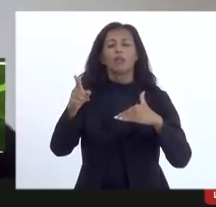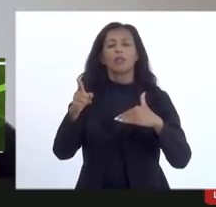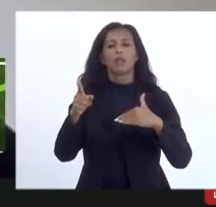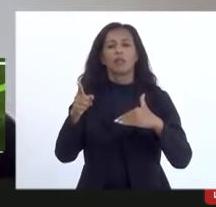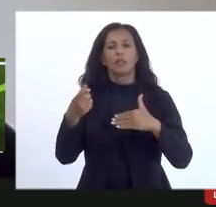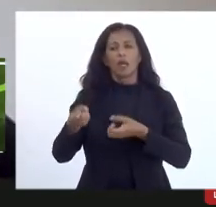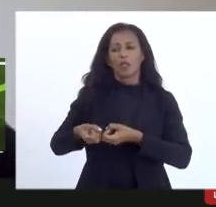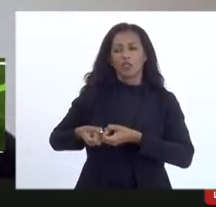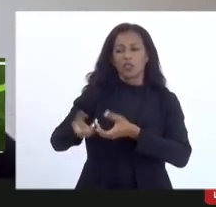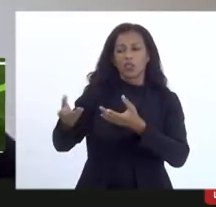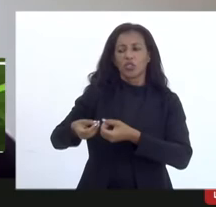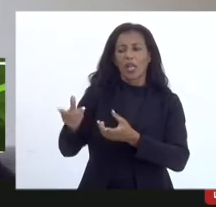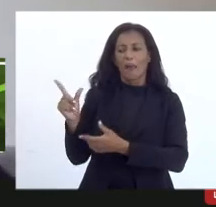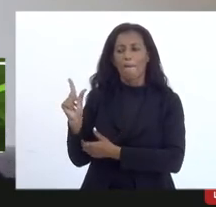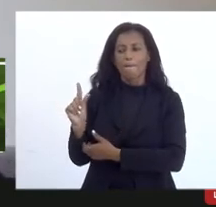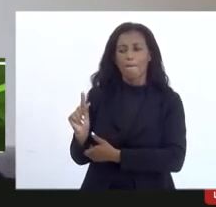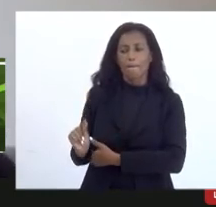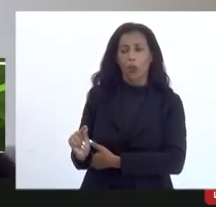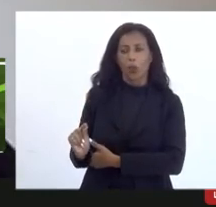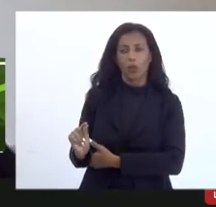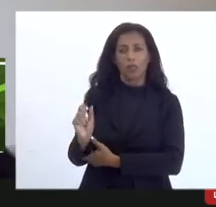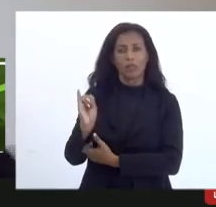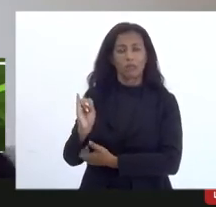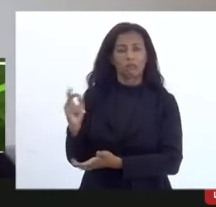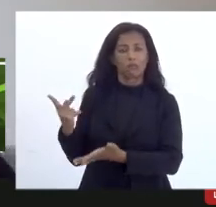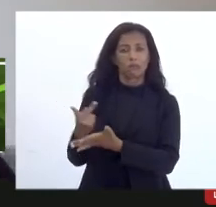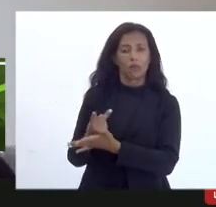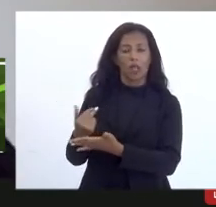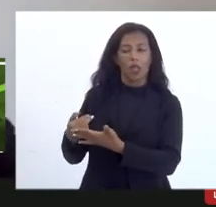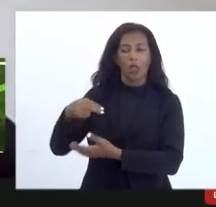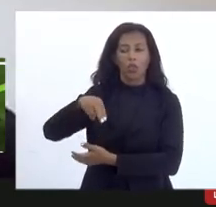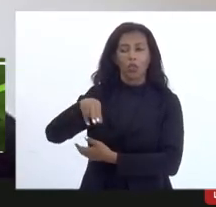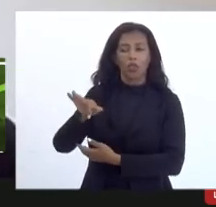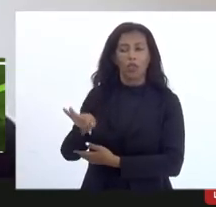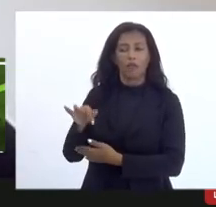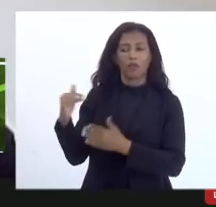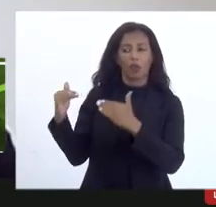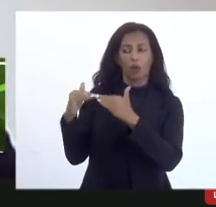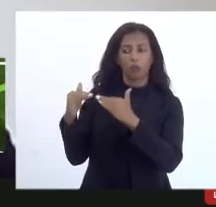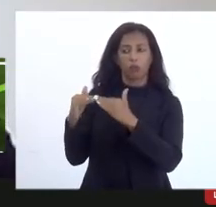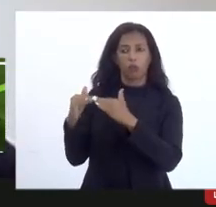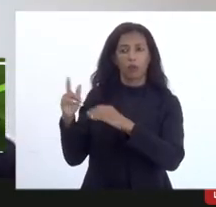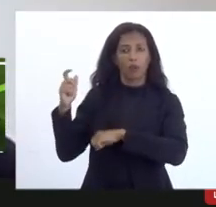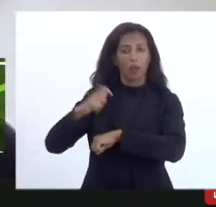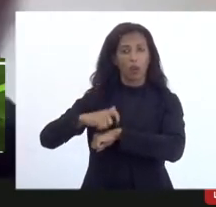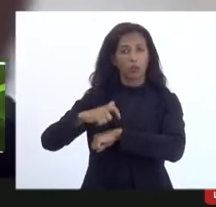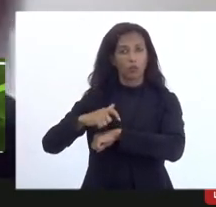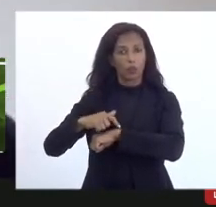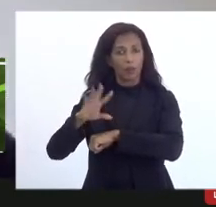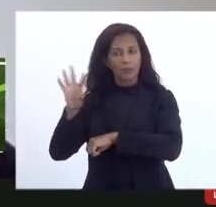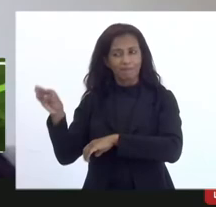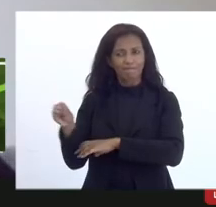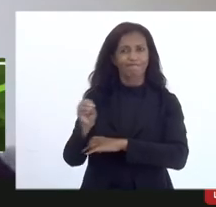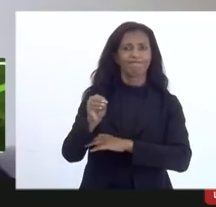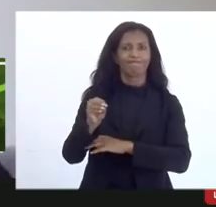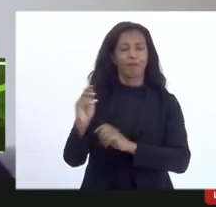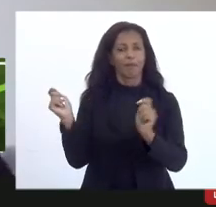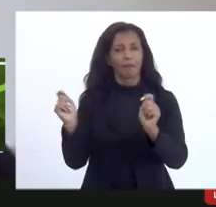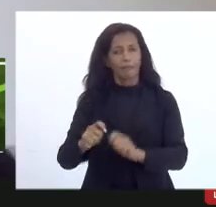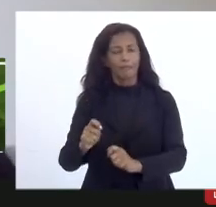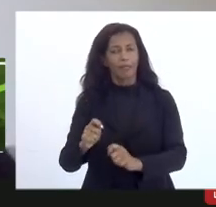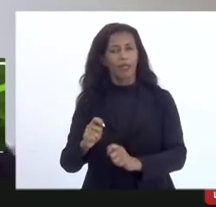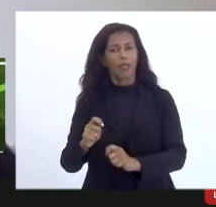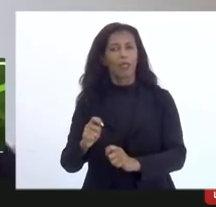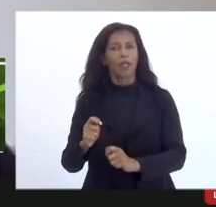que a despesa por sendo realizada a nota fiscal correspondente automaticamente ela é dada para